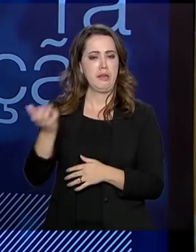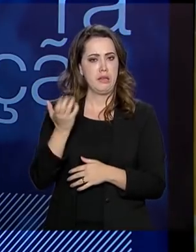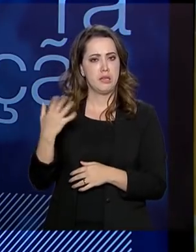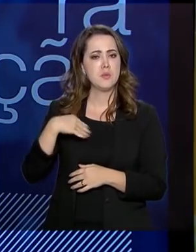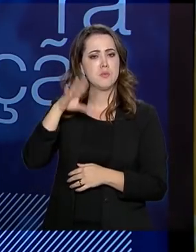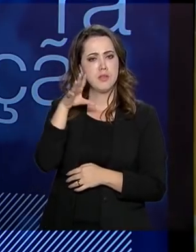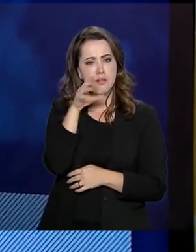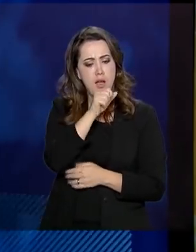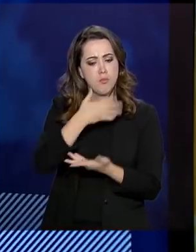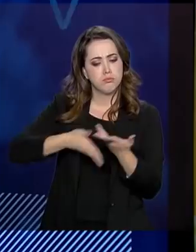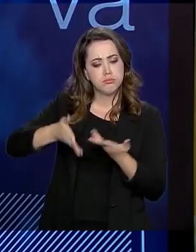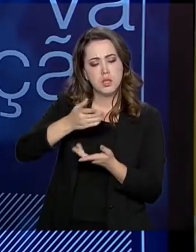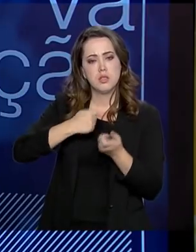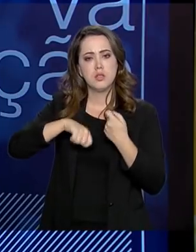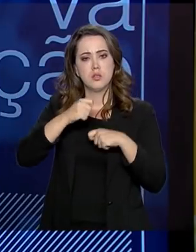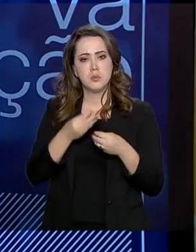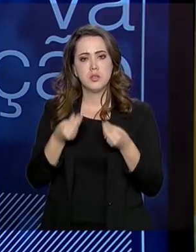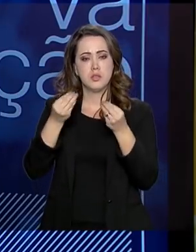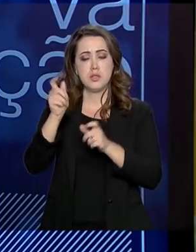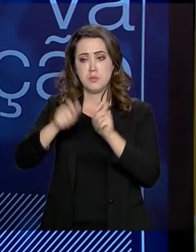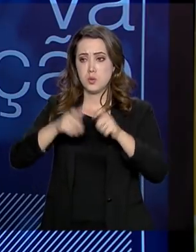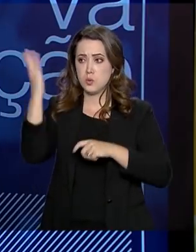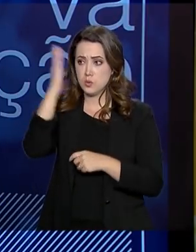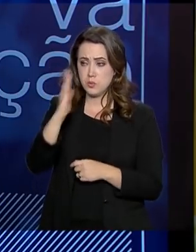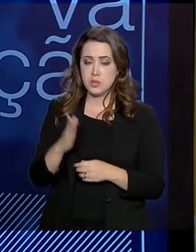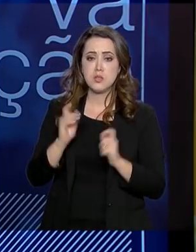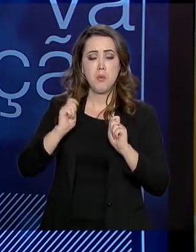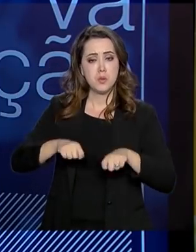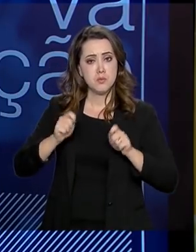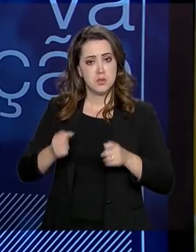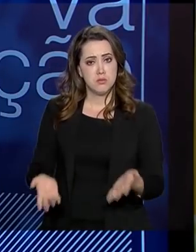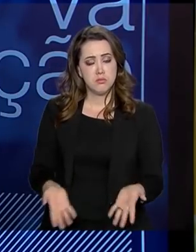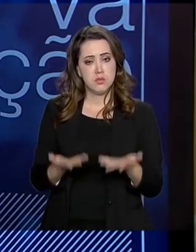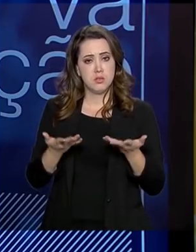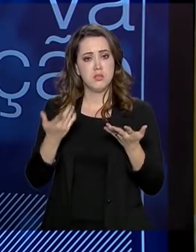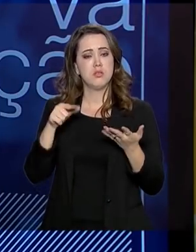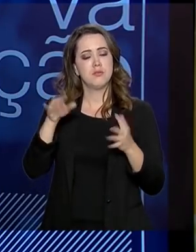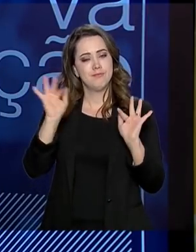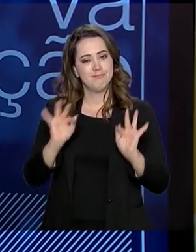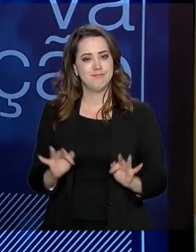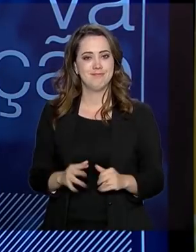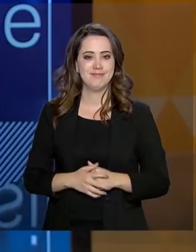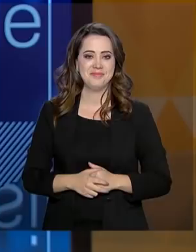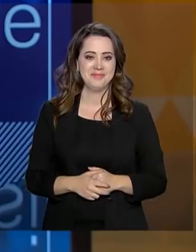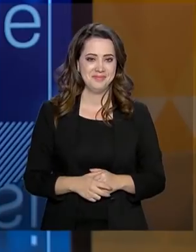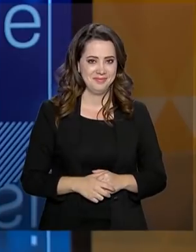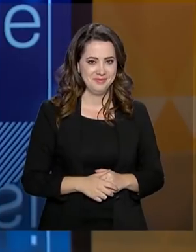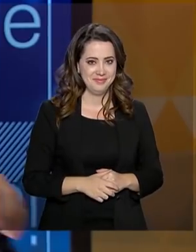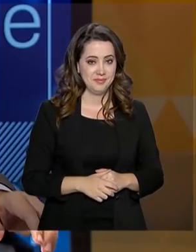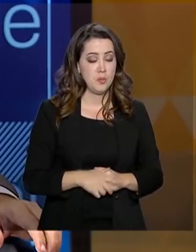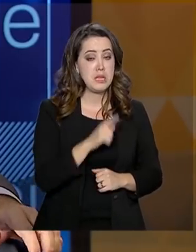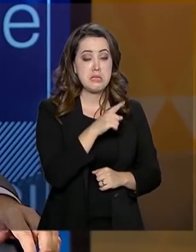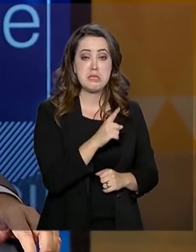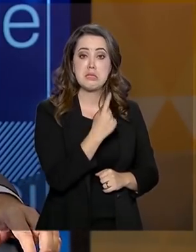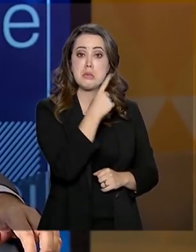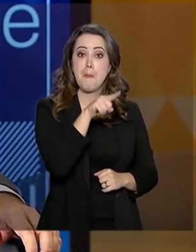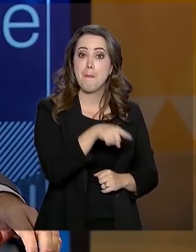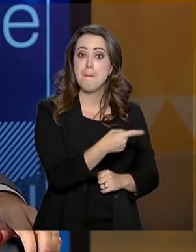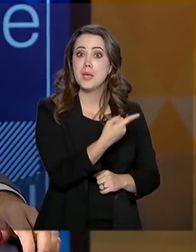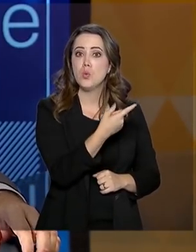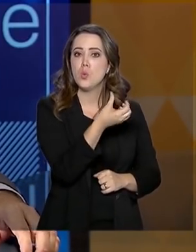dinamizar a economia e dar ao brasileiro condições de produzir e ser feliz. Esses 1.600